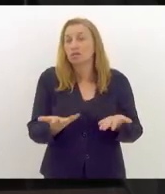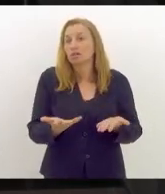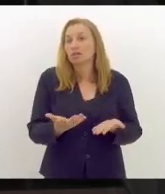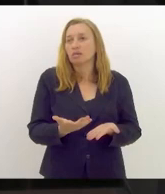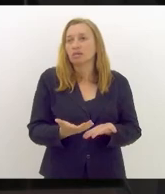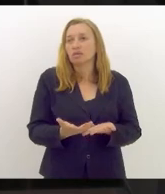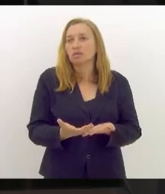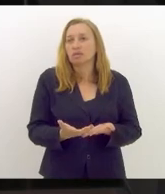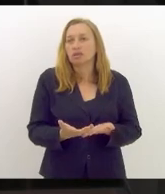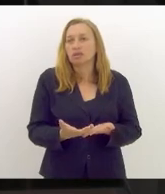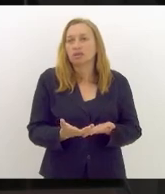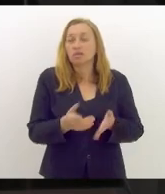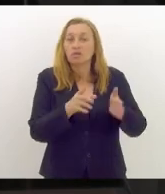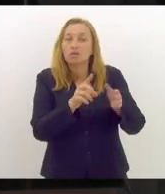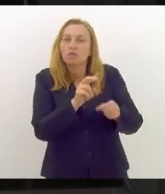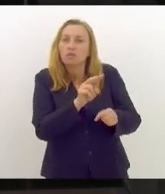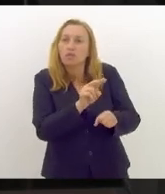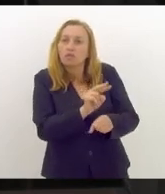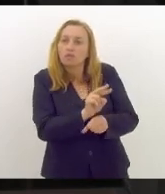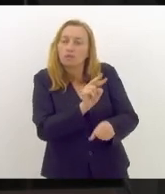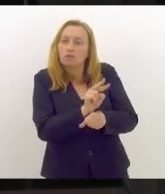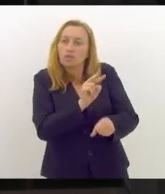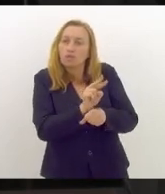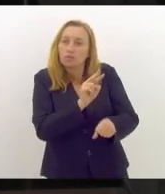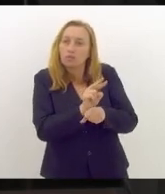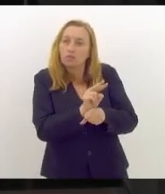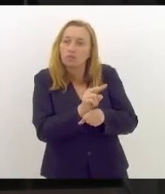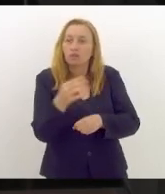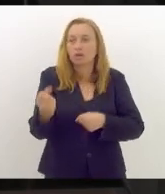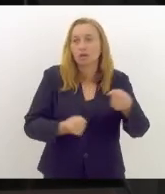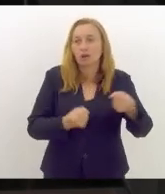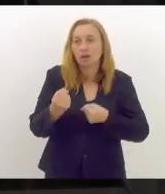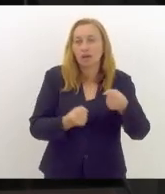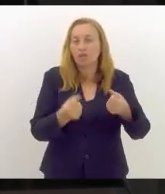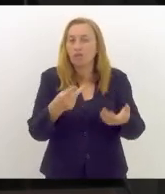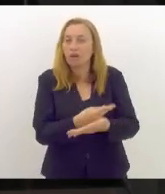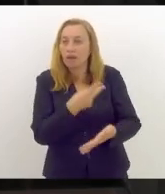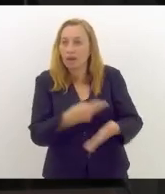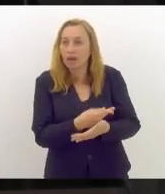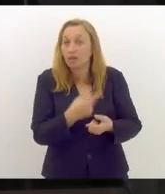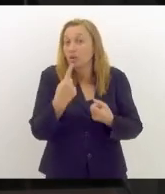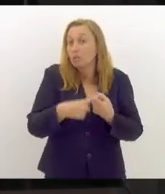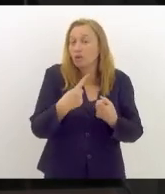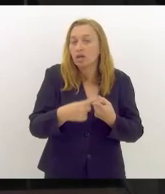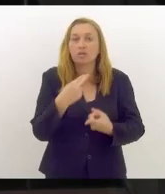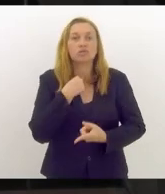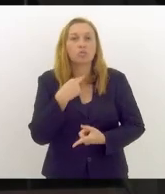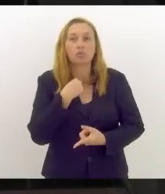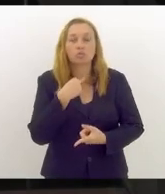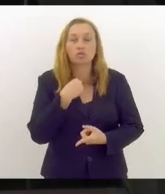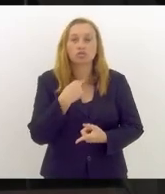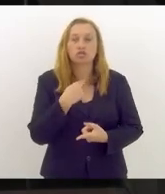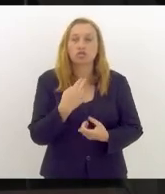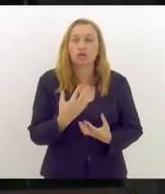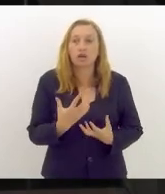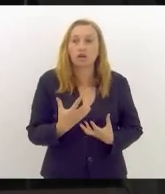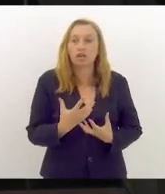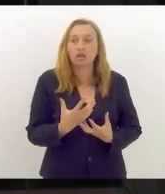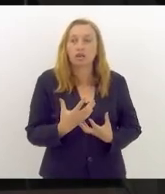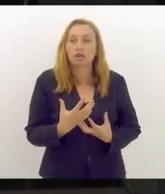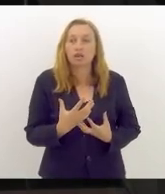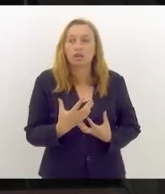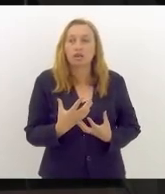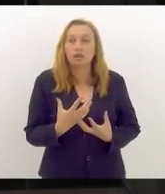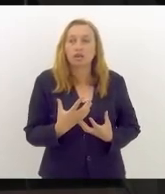vistoriando veículos irregulares, porque ela não podia coibir o